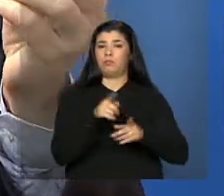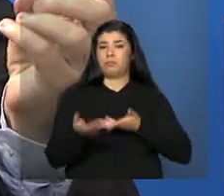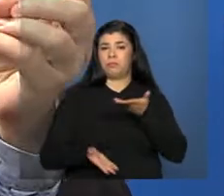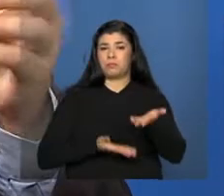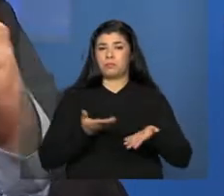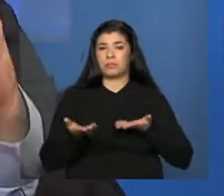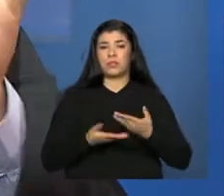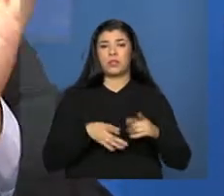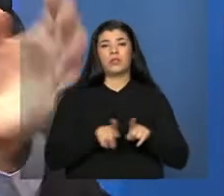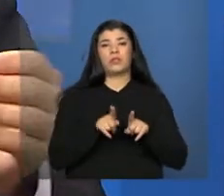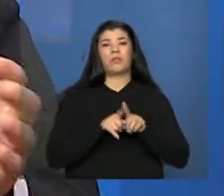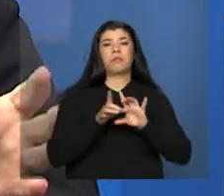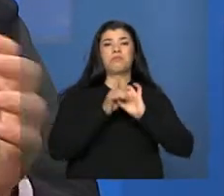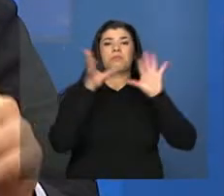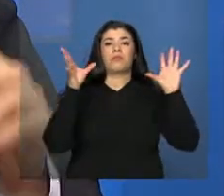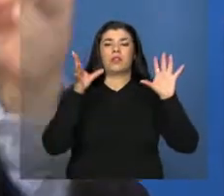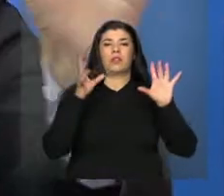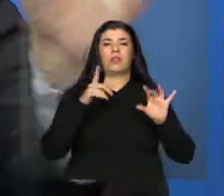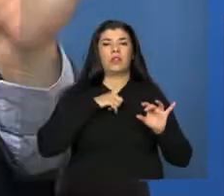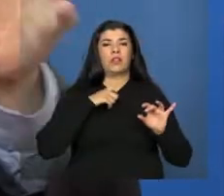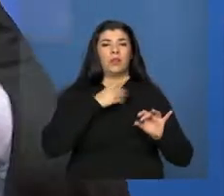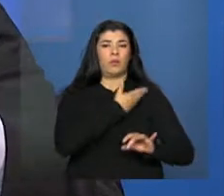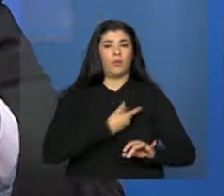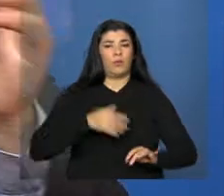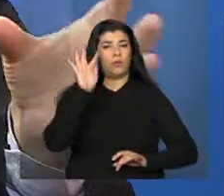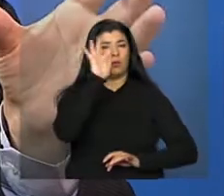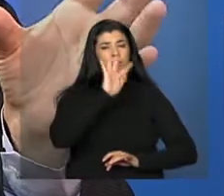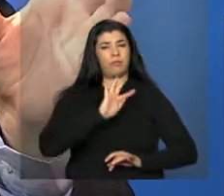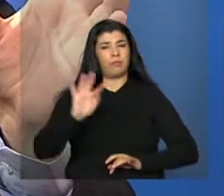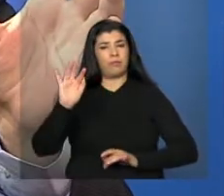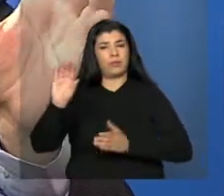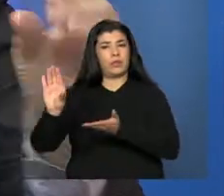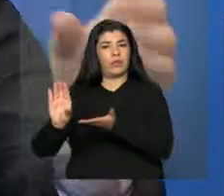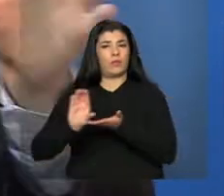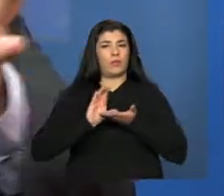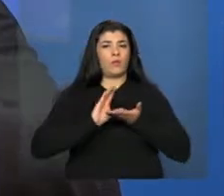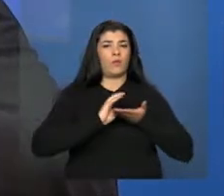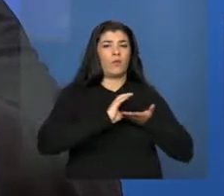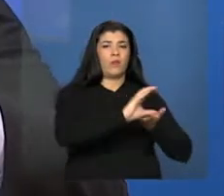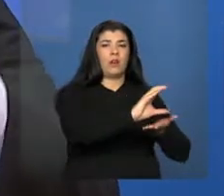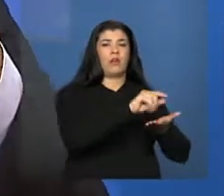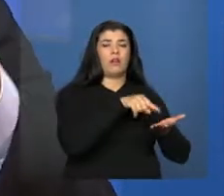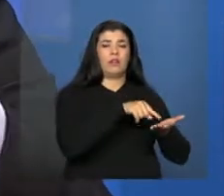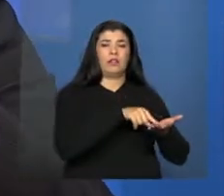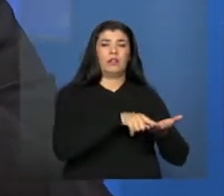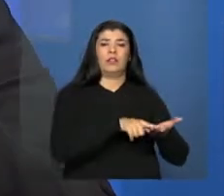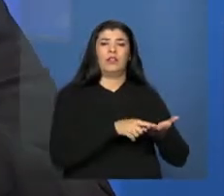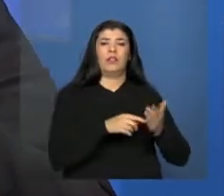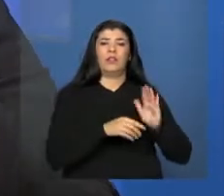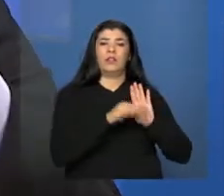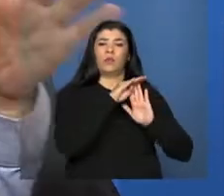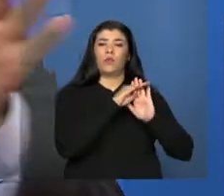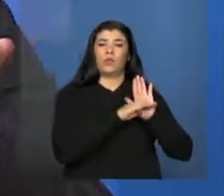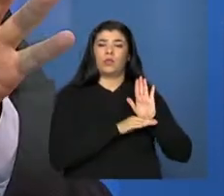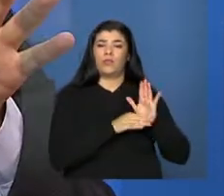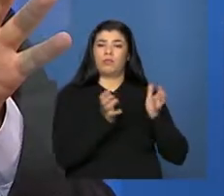solto, assim, como nós repassamos recursos por serviço, que estão organizados por piso. Então, por exemplo,